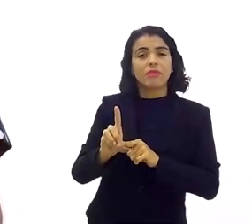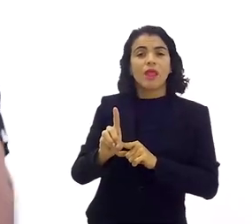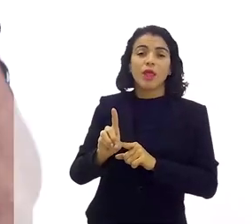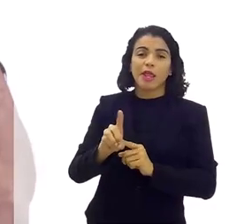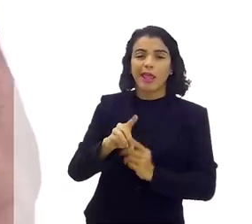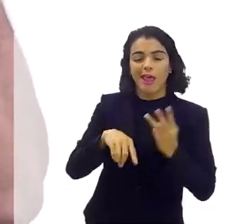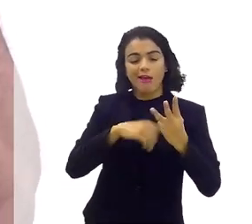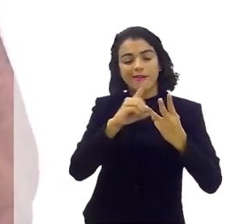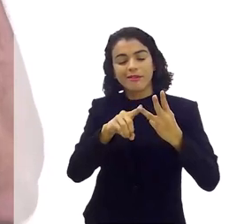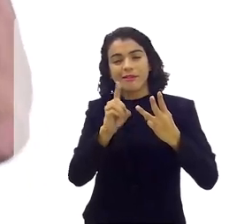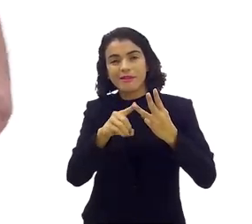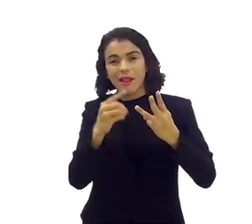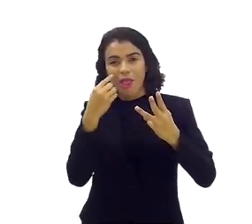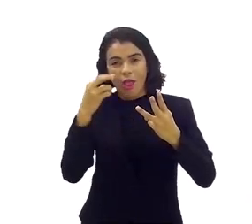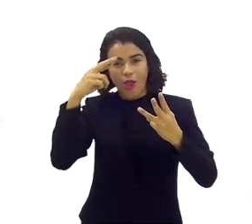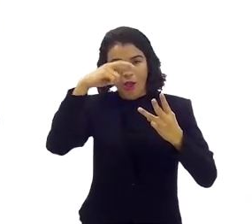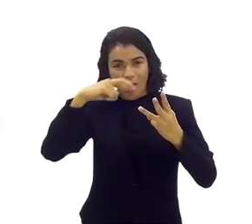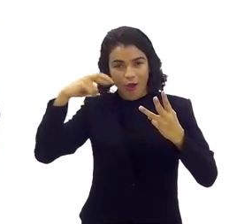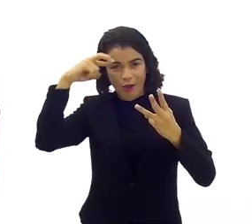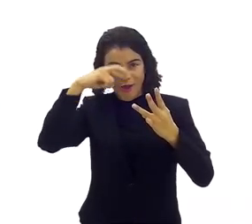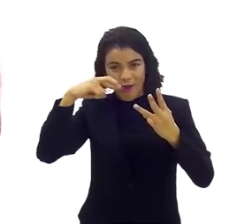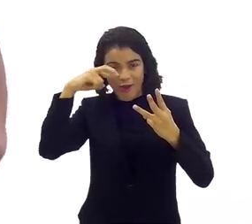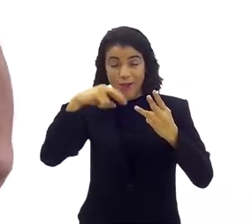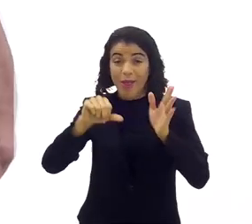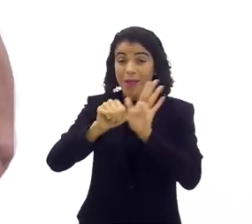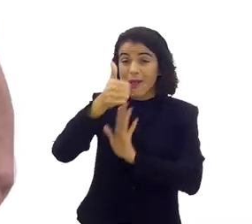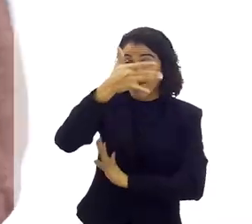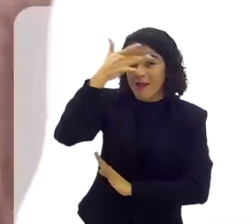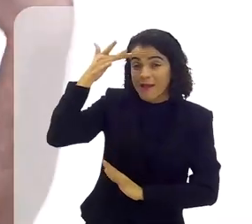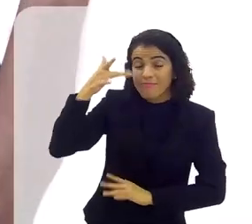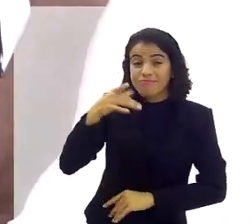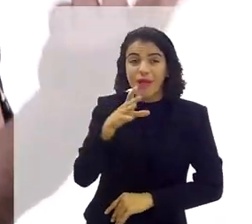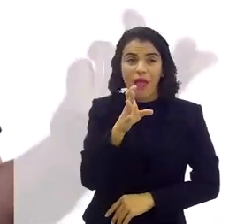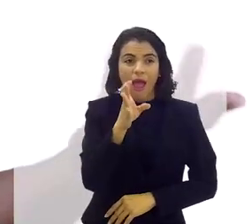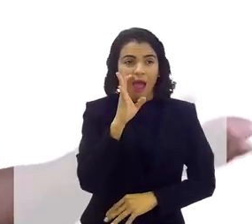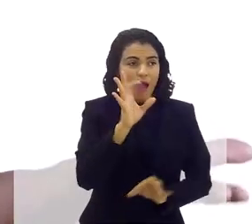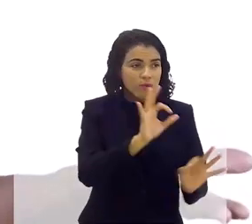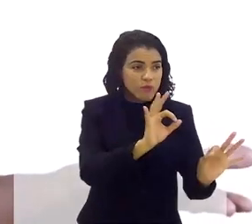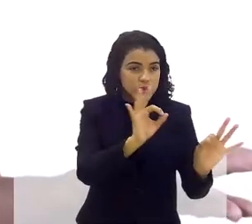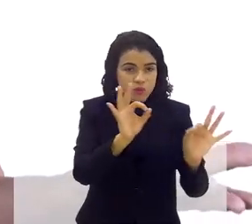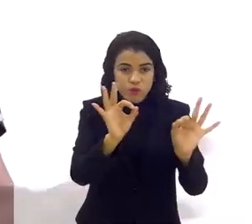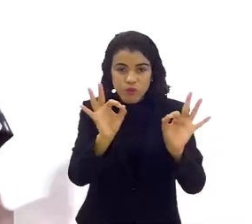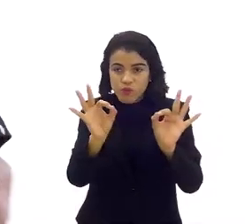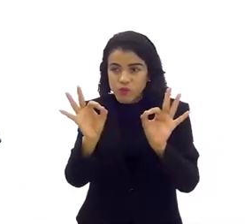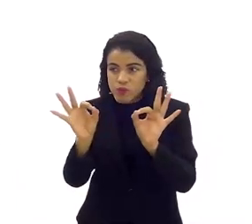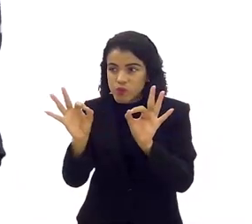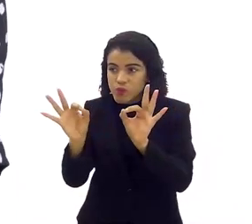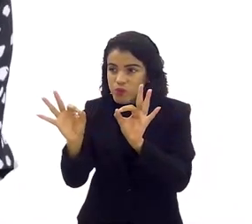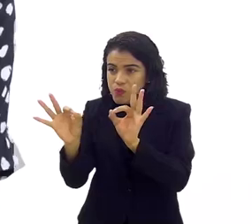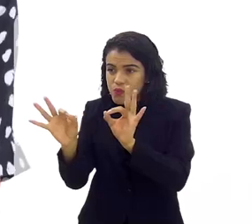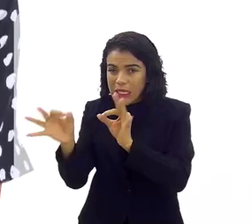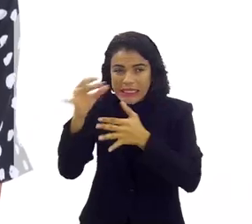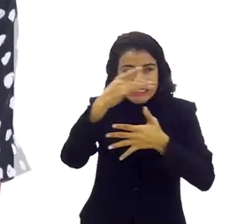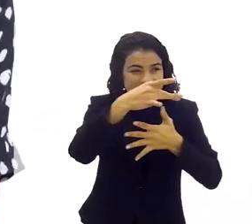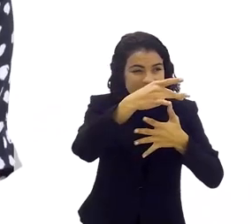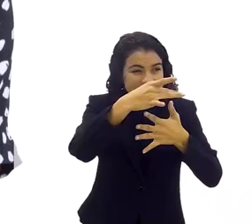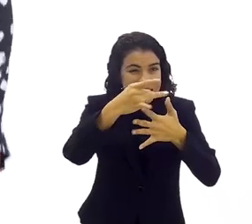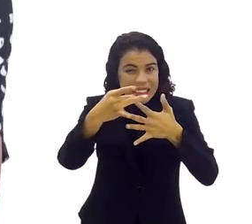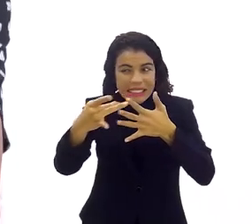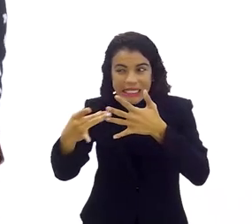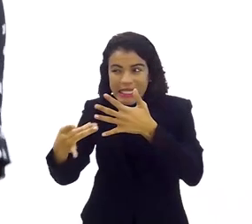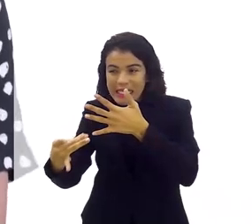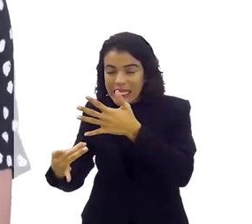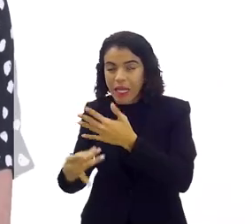diretor que é o o terceiro olho que é o primeiro a primeira pessoa que assiste a obra né que assiste o trabalho do ator